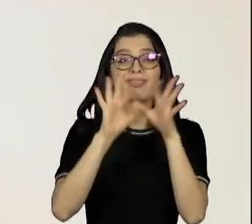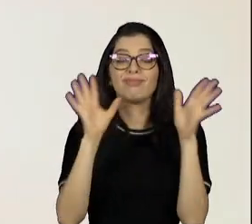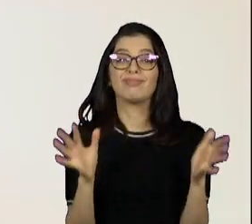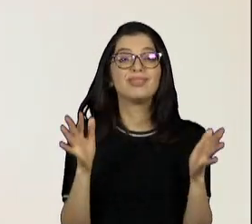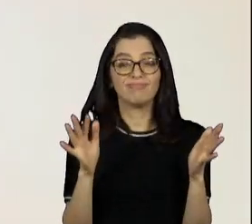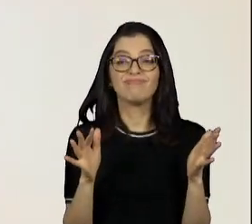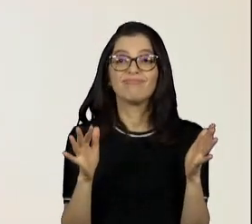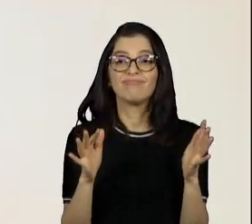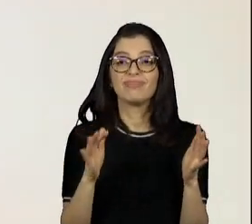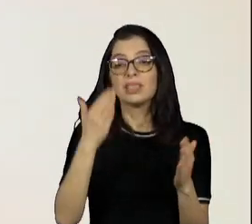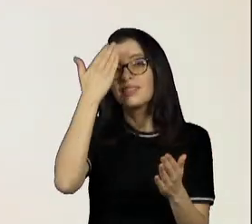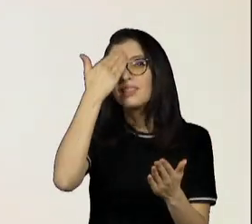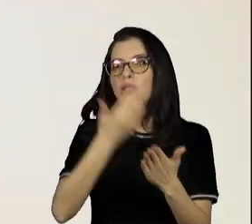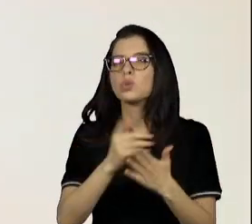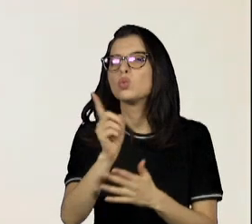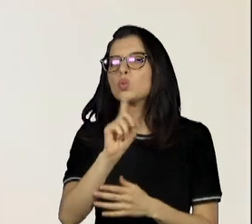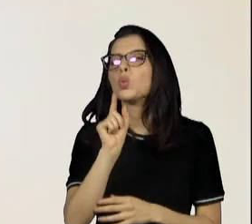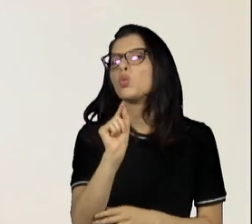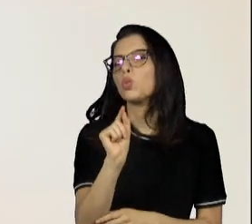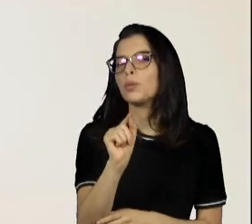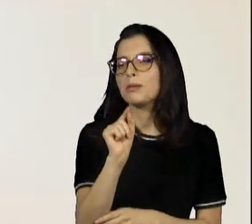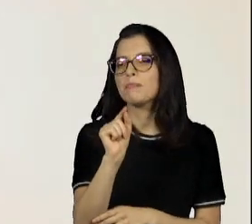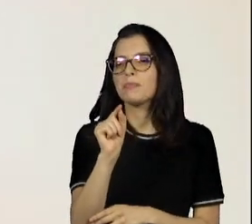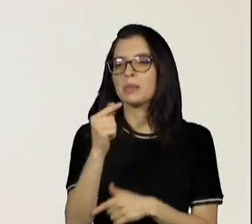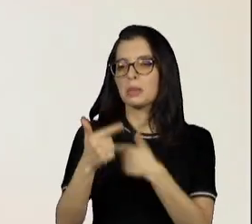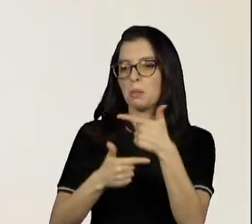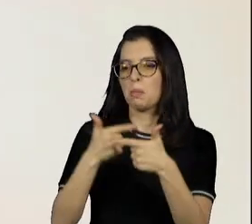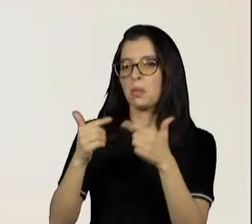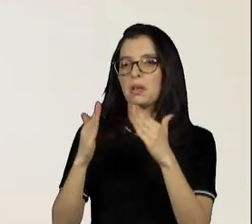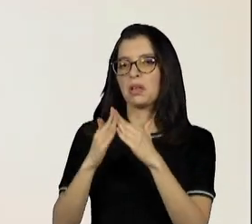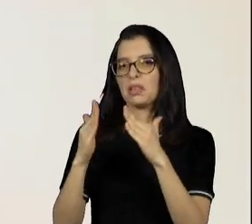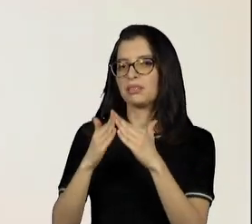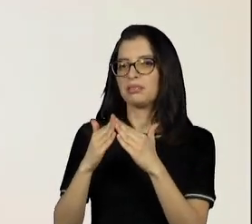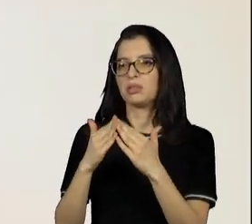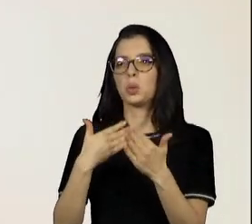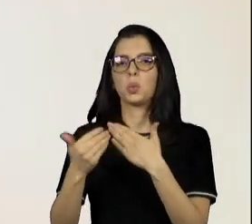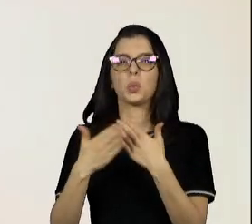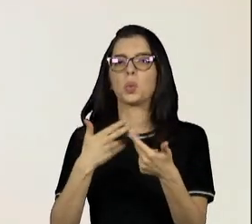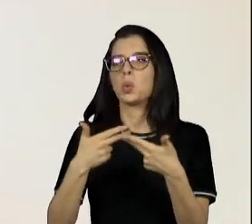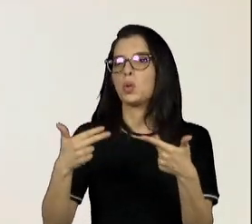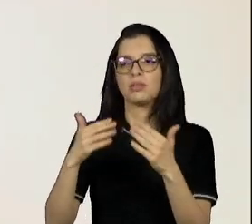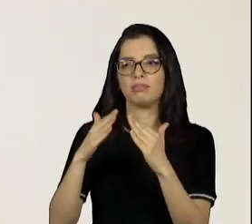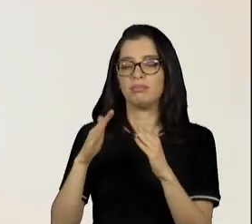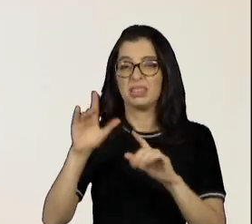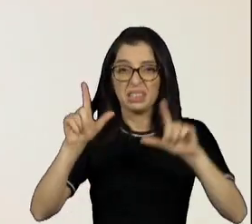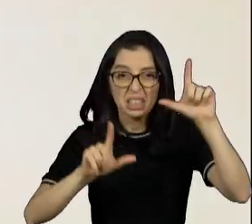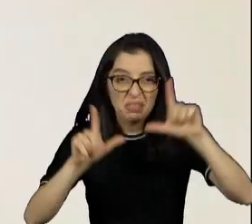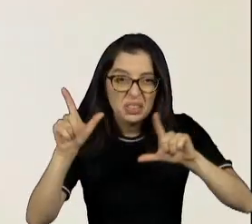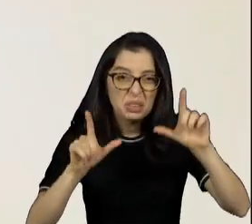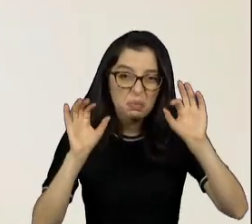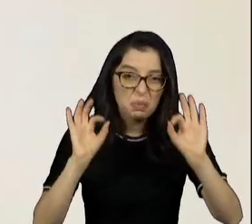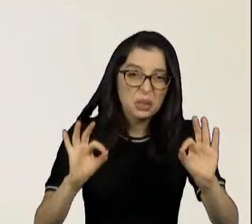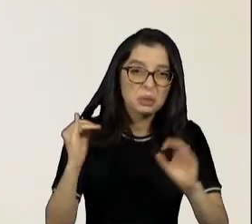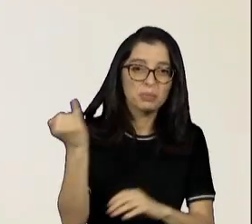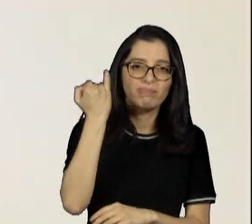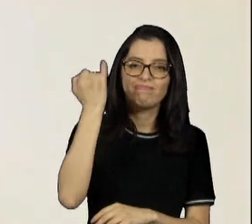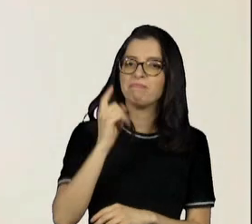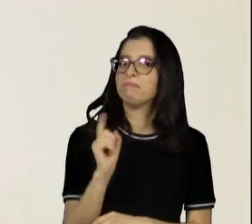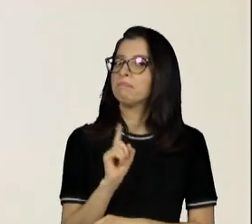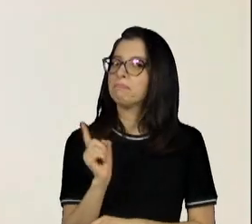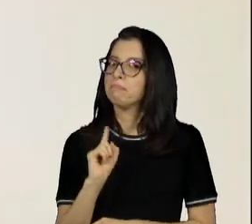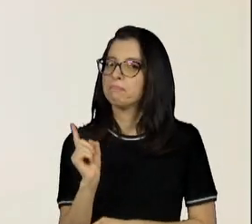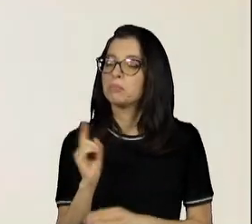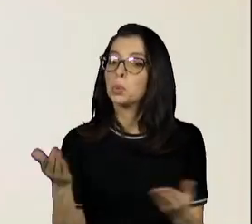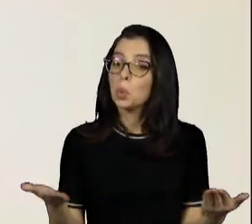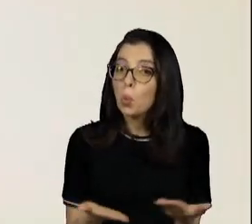eu não acredito que mesmo fazendo home office, mesmo fazendo qualquer coisa em casa, a televisão seja tão importante. Hoje, talvez a